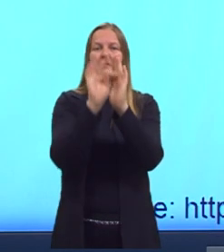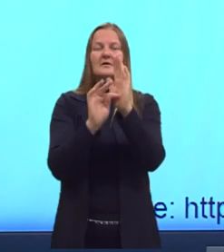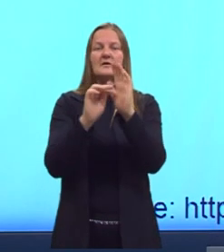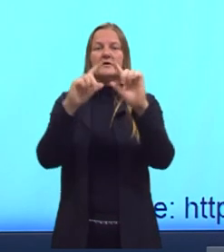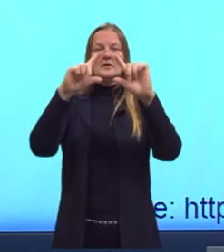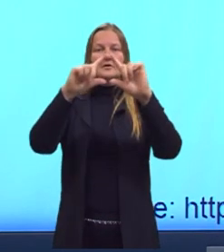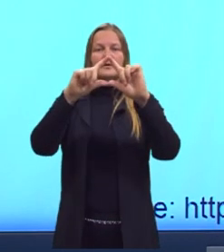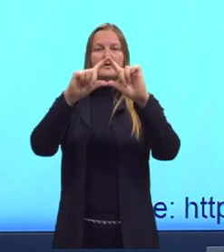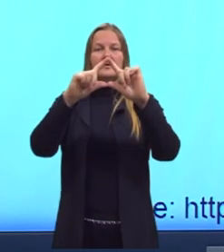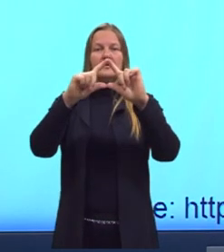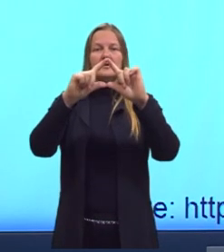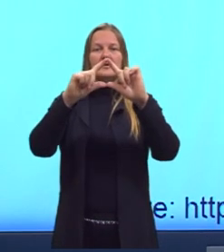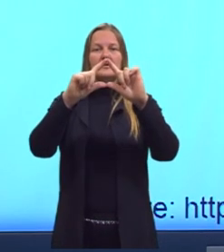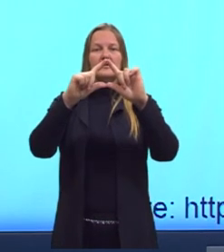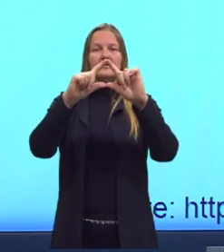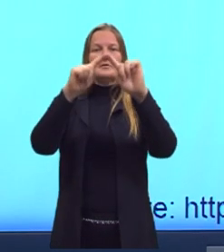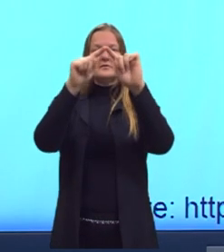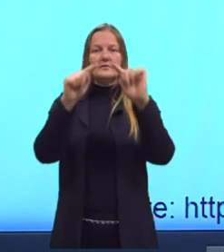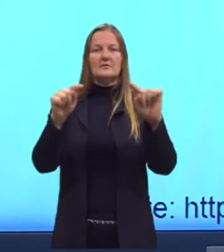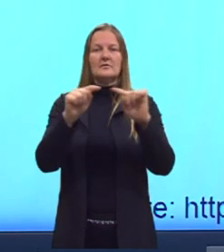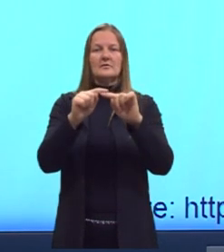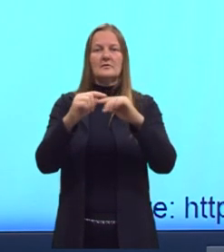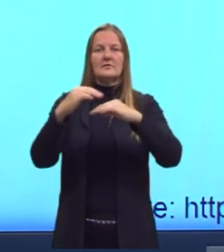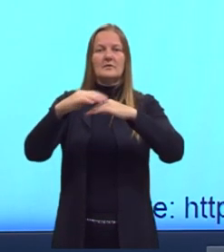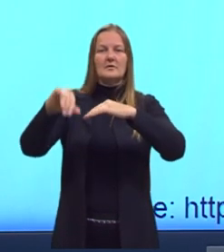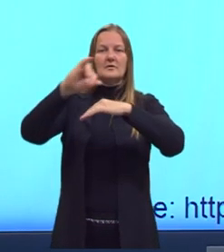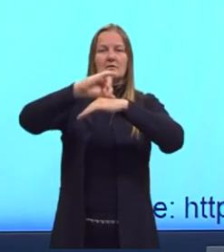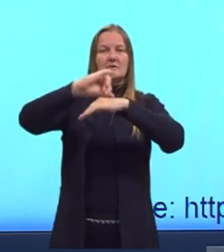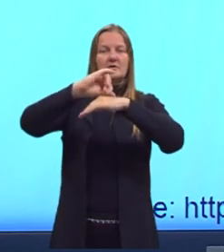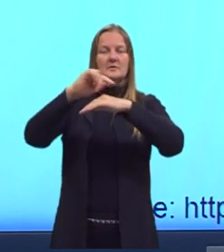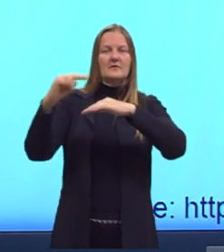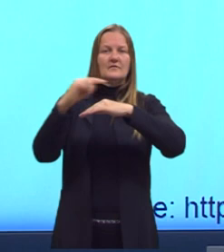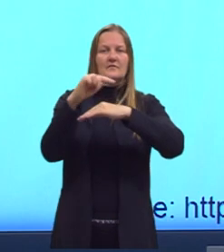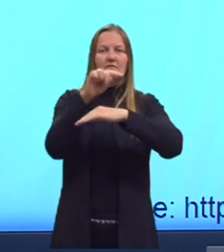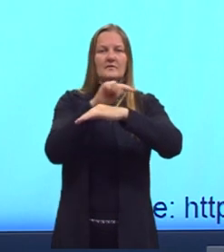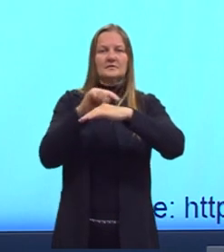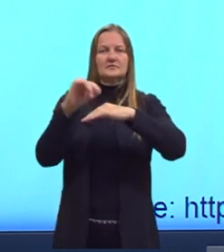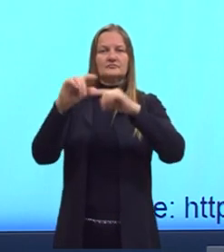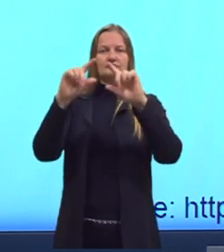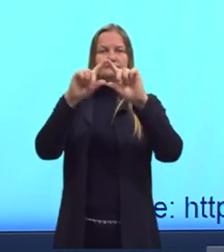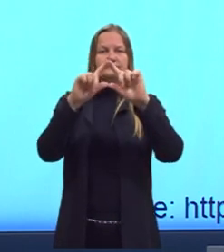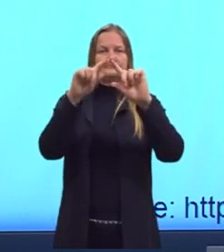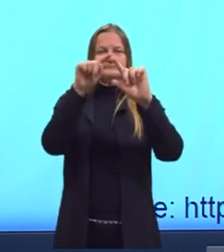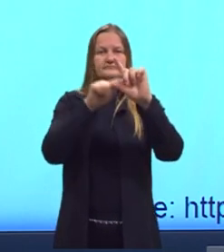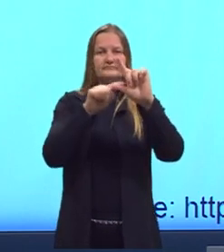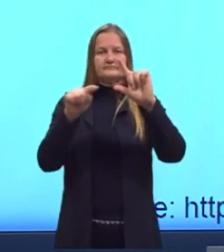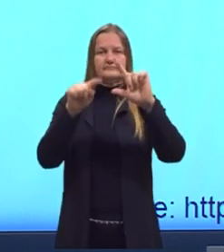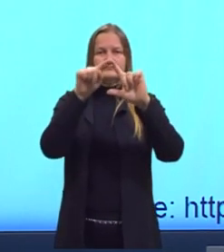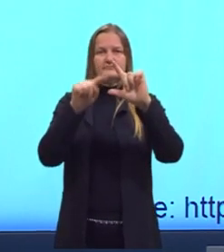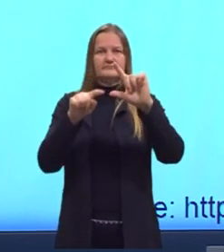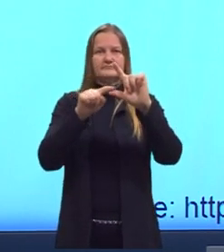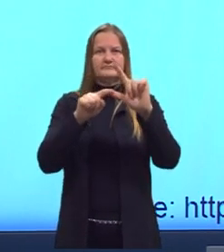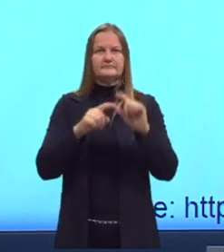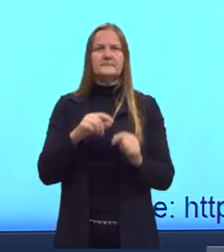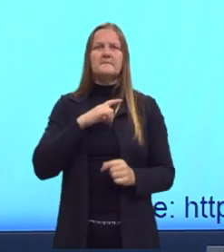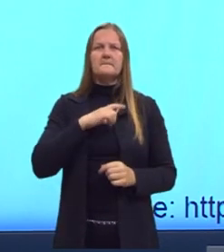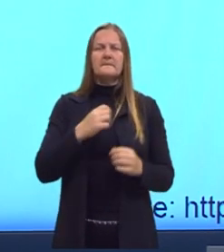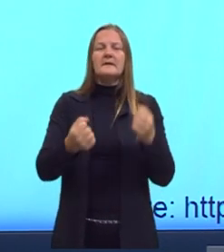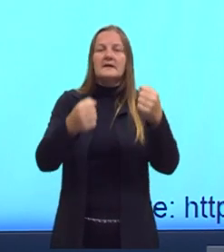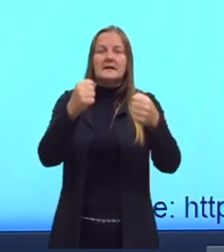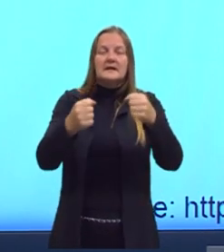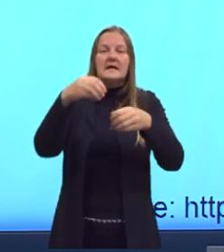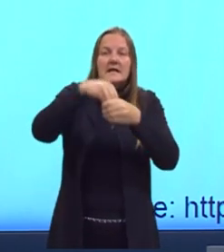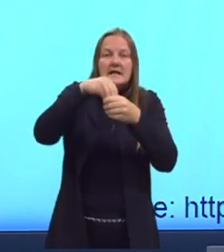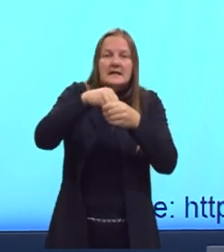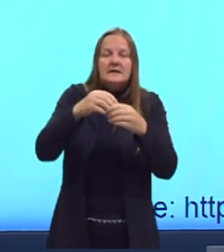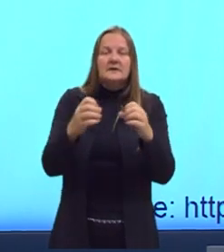da flecha, tá? A decomposição térmica ocorre porque aqui tem um, dentro da nossa direção do